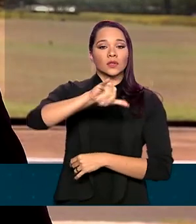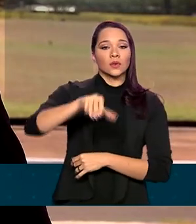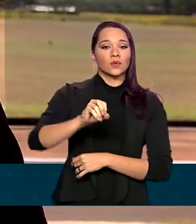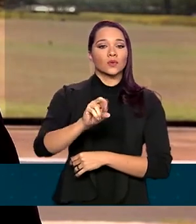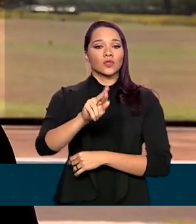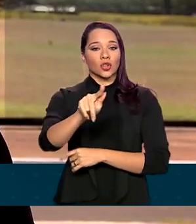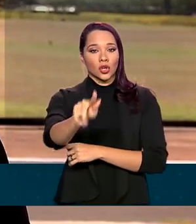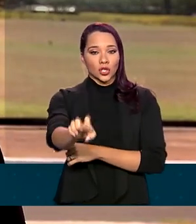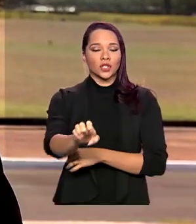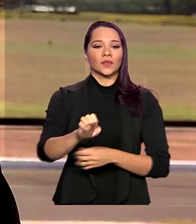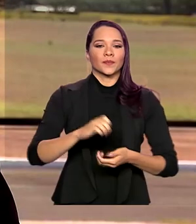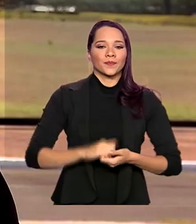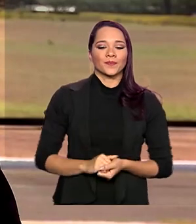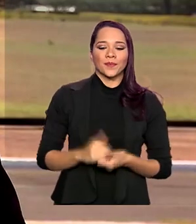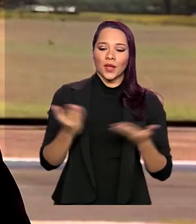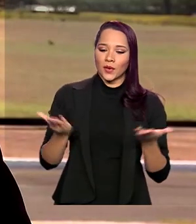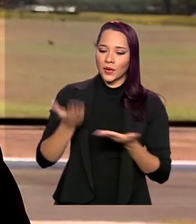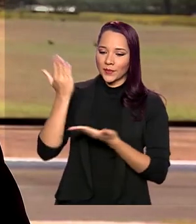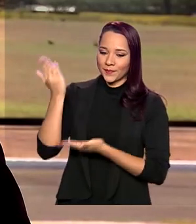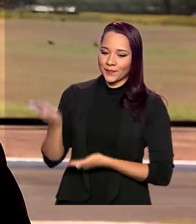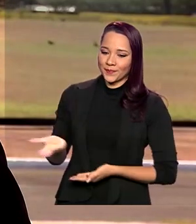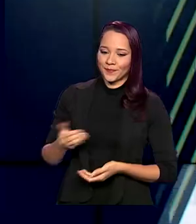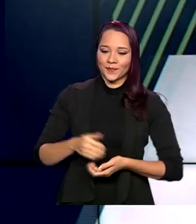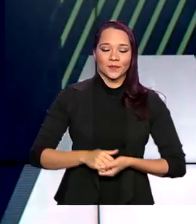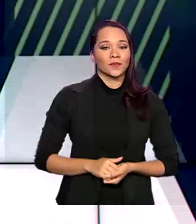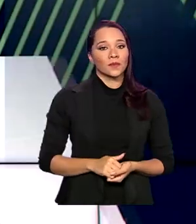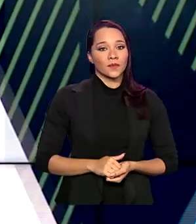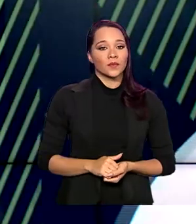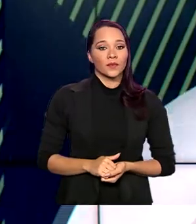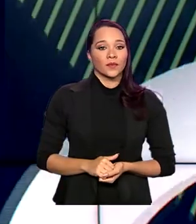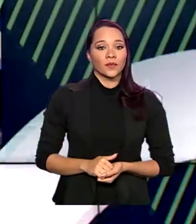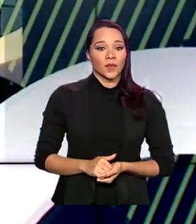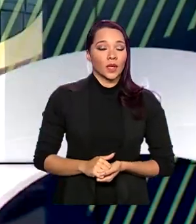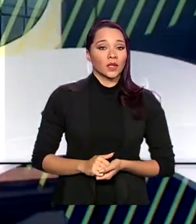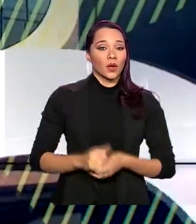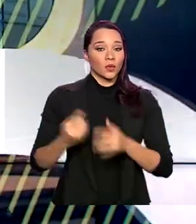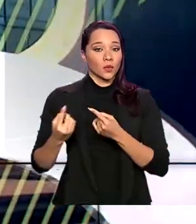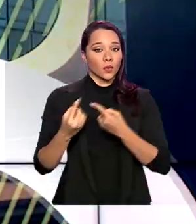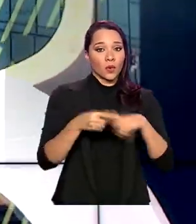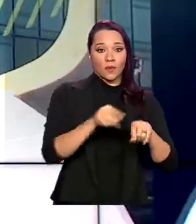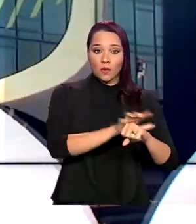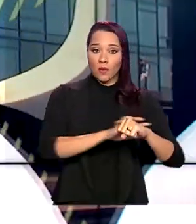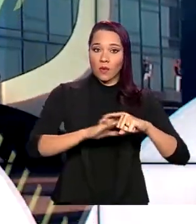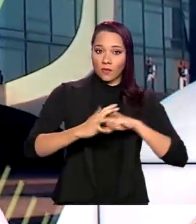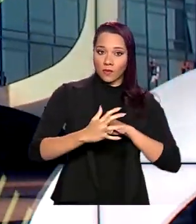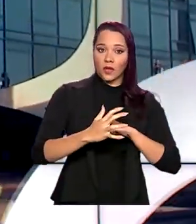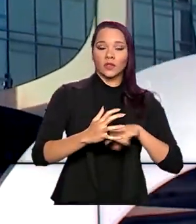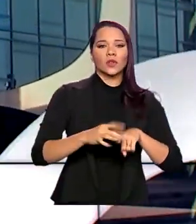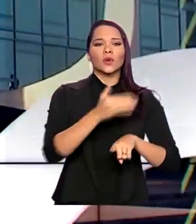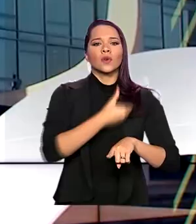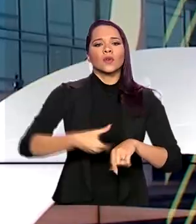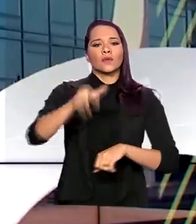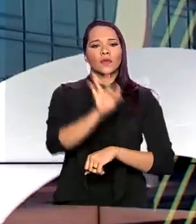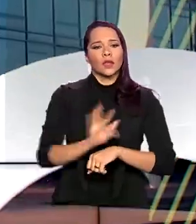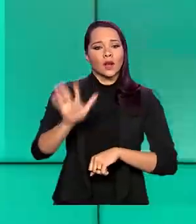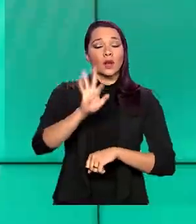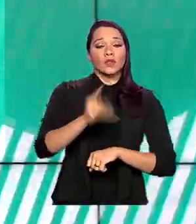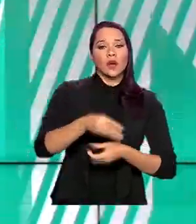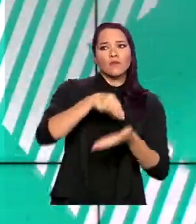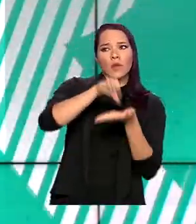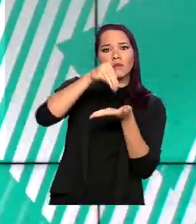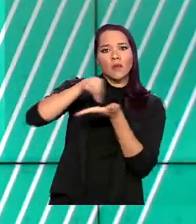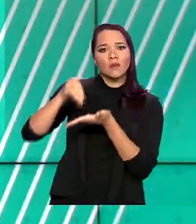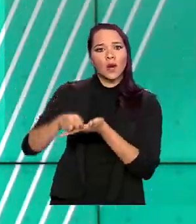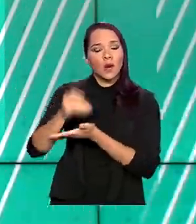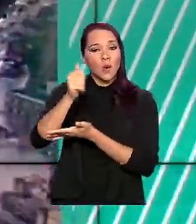de Oliveira. Bloco de Queiroz para o governo agora. No combate à Covid-19, o governo federal já distribuiu